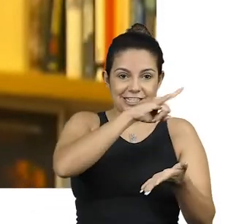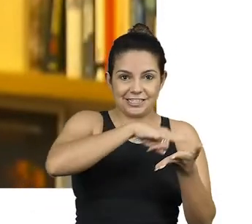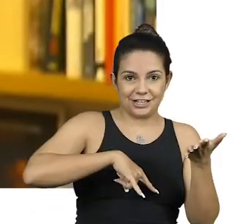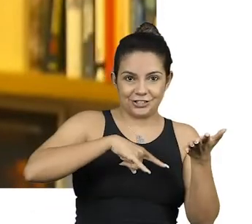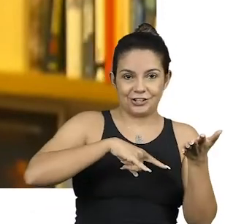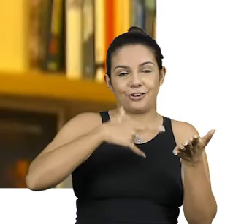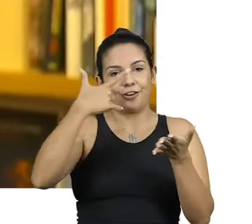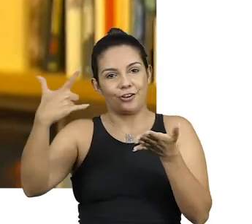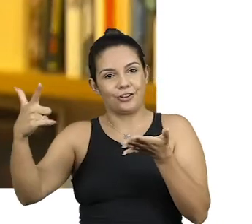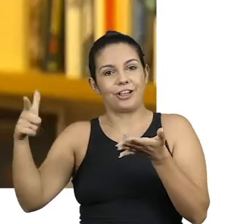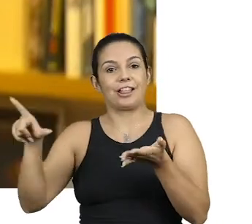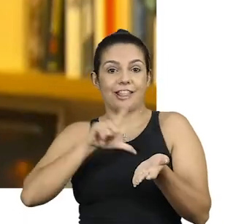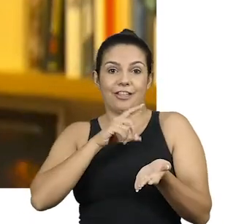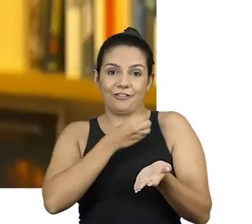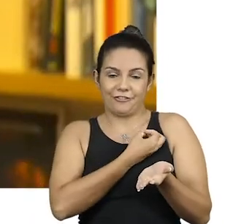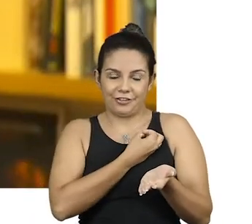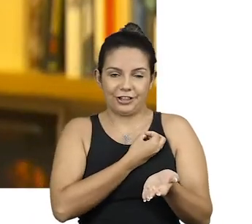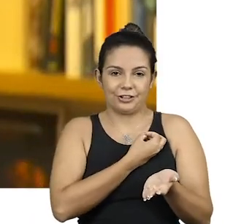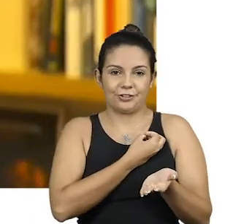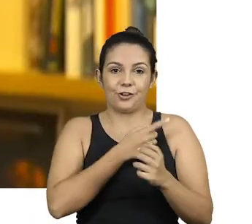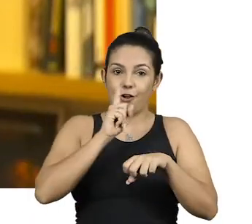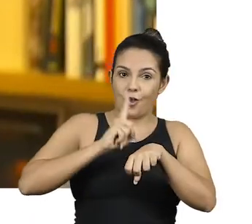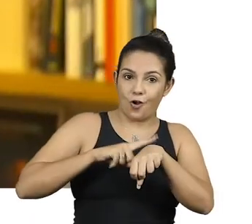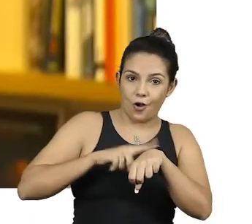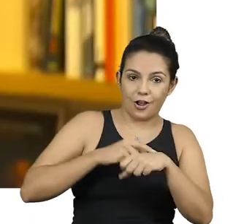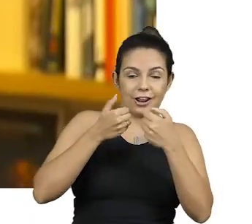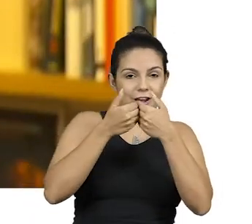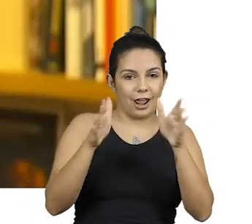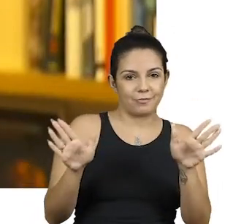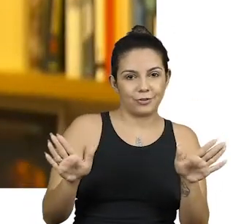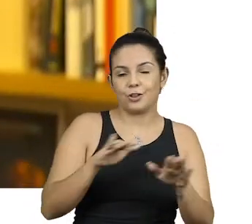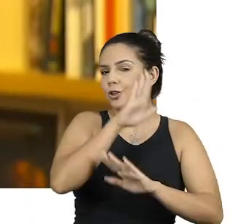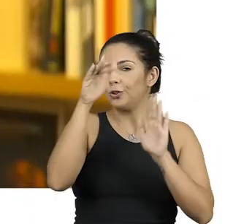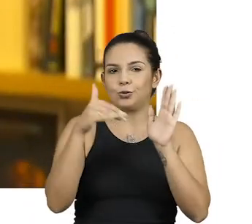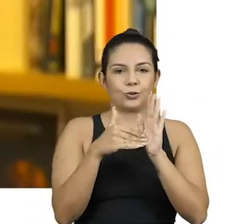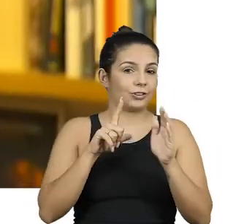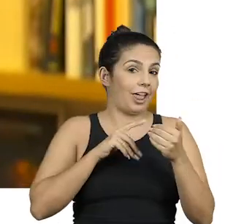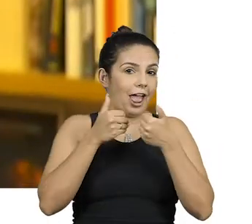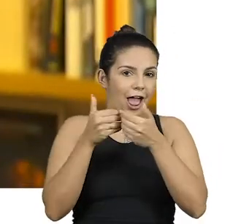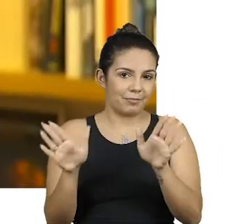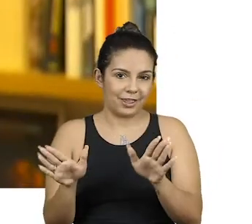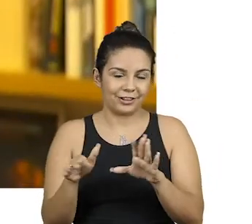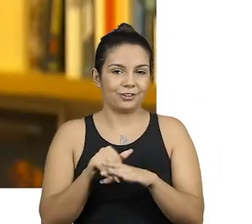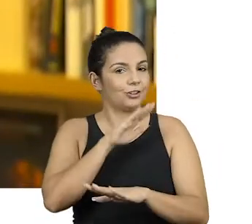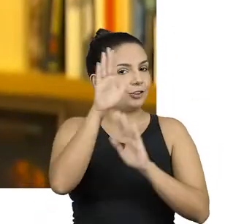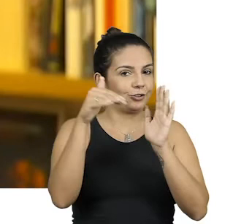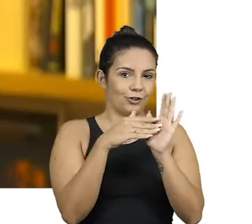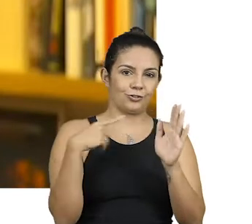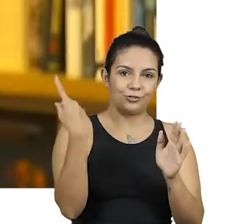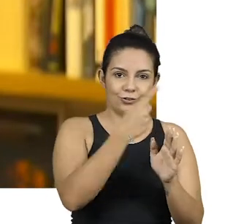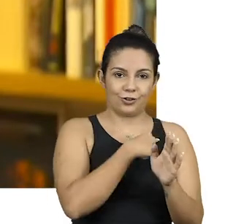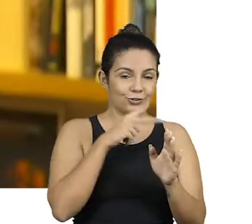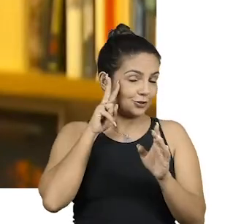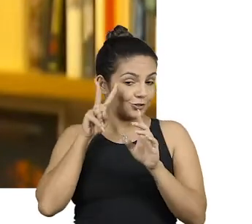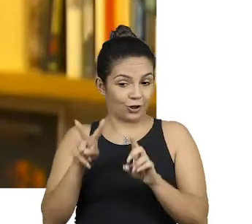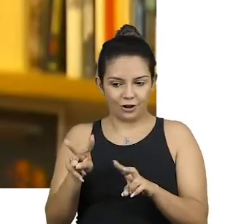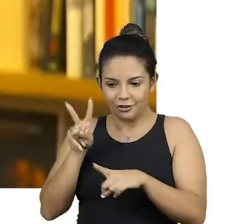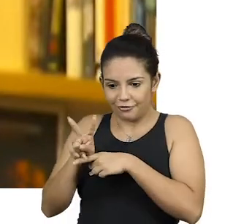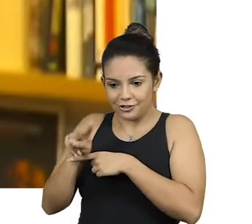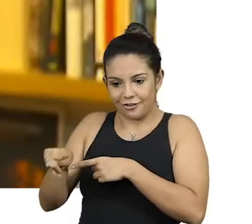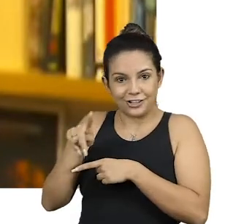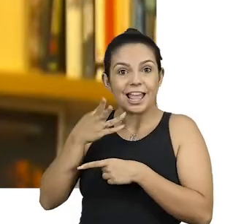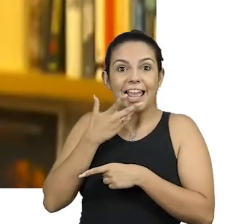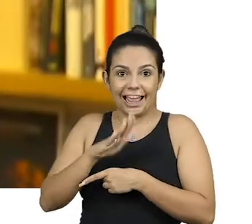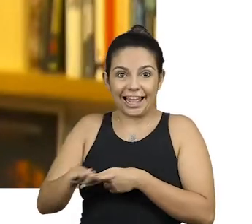outros certificarão por você, horários em aberto, tudo em aberto, todos os nossos olhos sobre você.